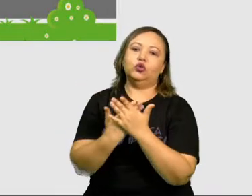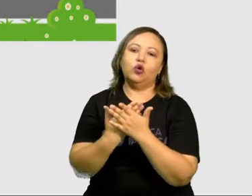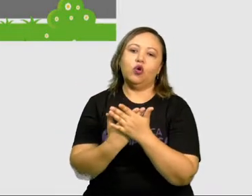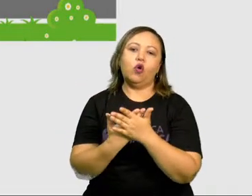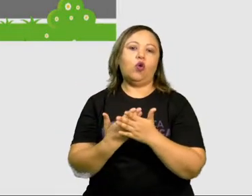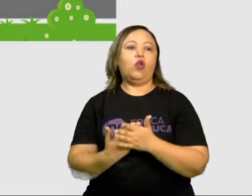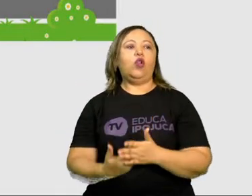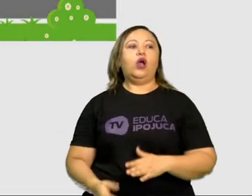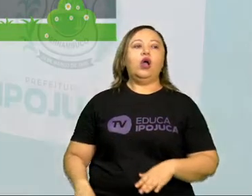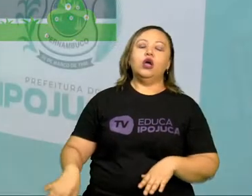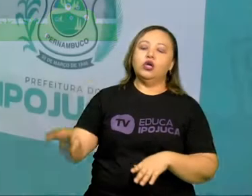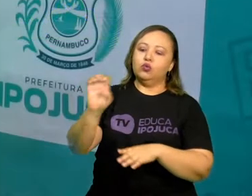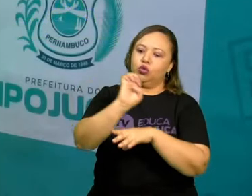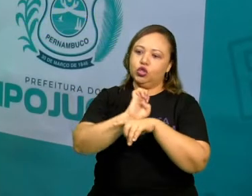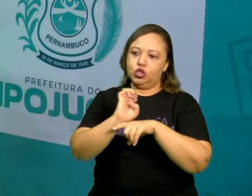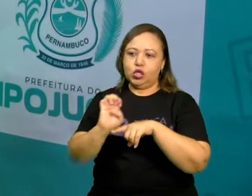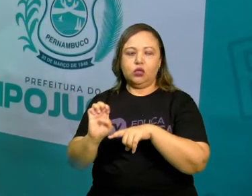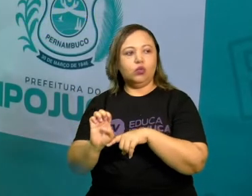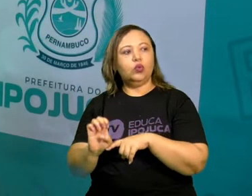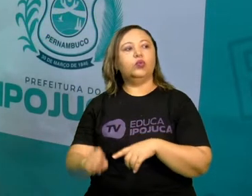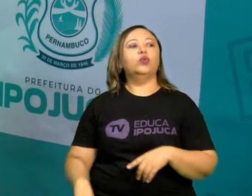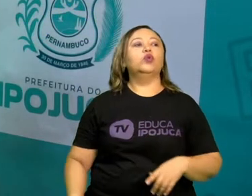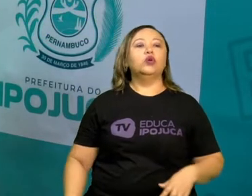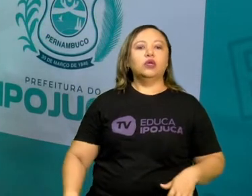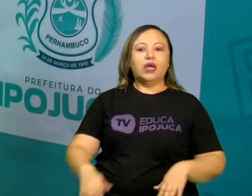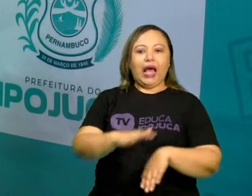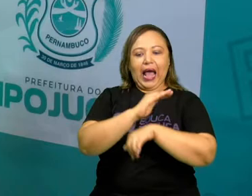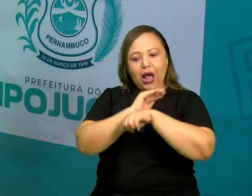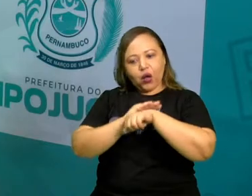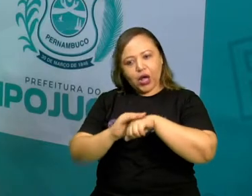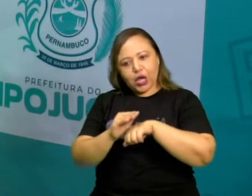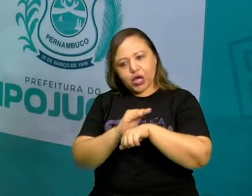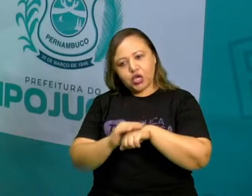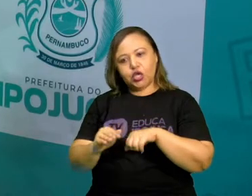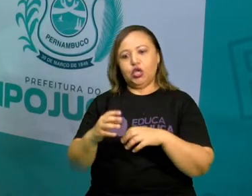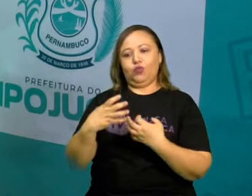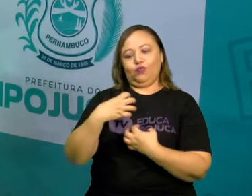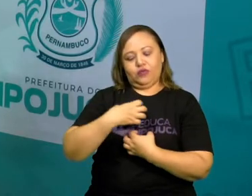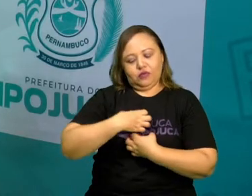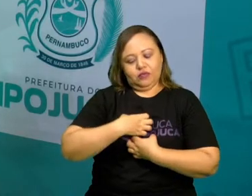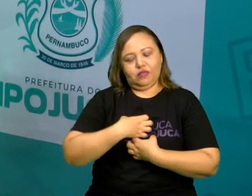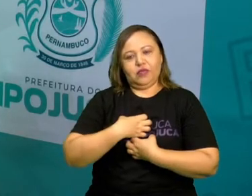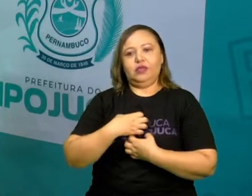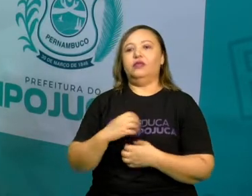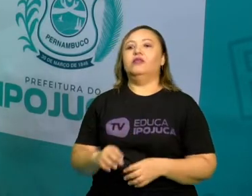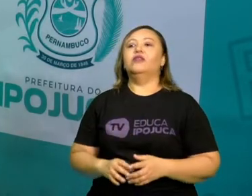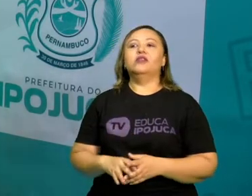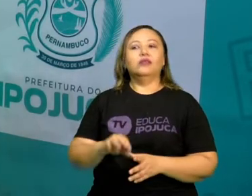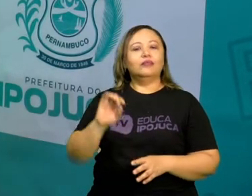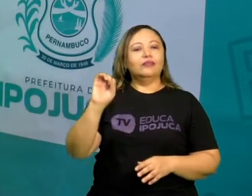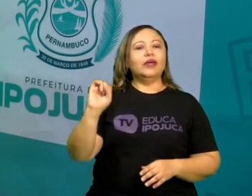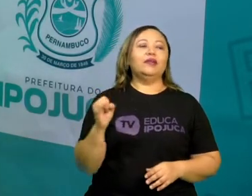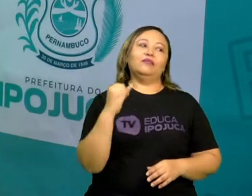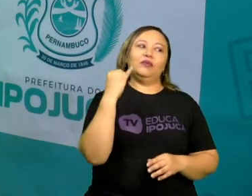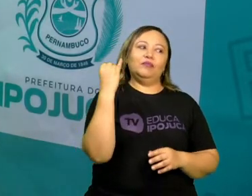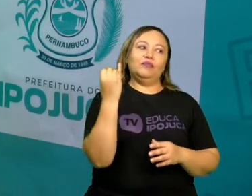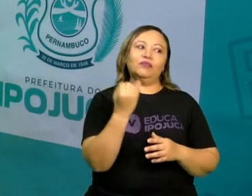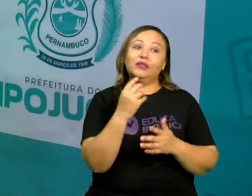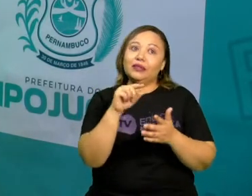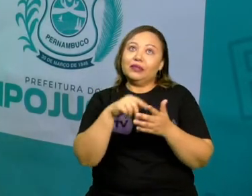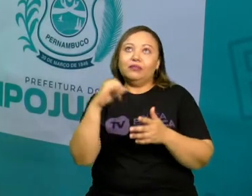Dessa forma de socialização. O afeto já não é mais o suficiente. Dando lugar ao